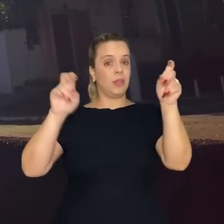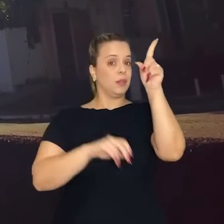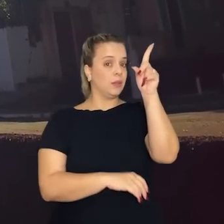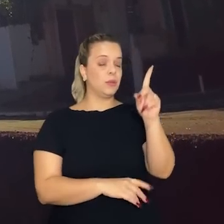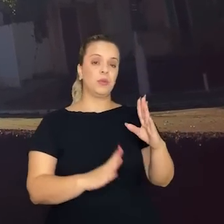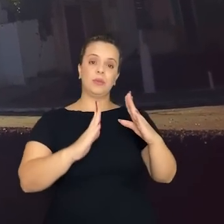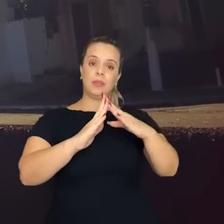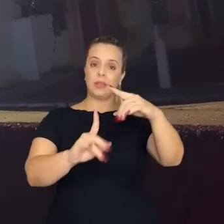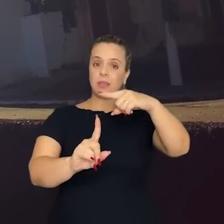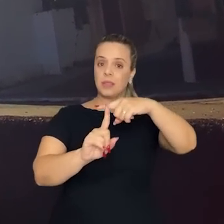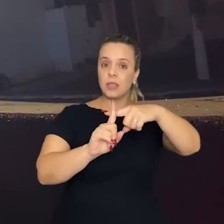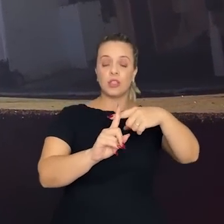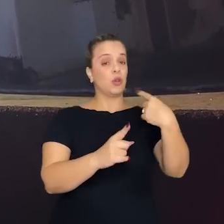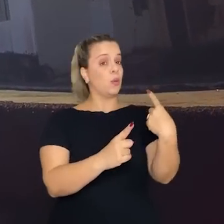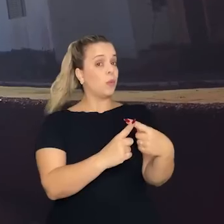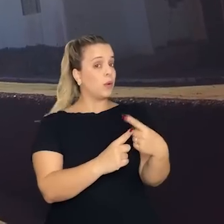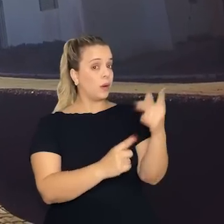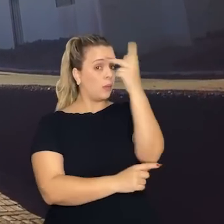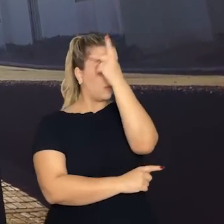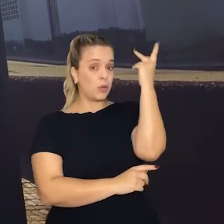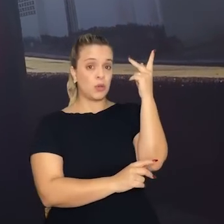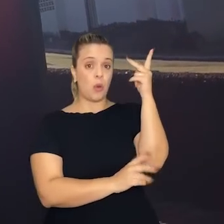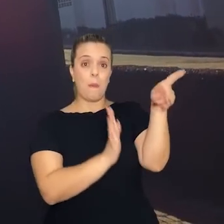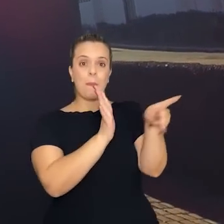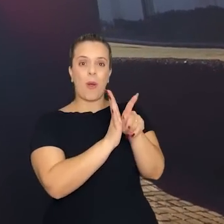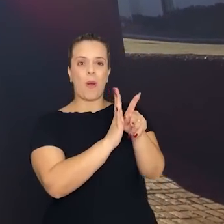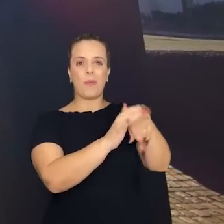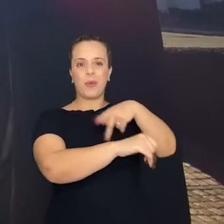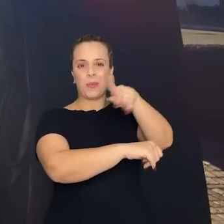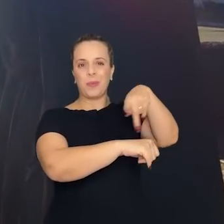O português, ele é muito católico.